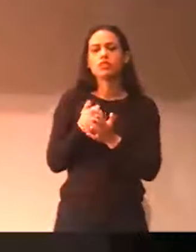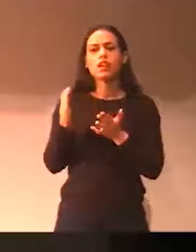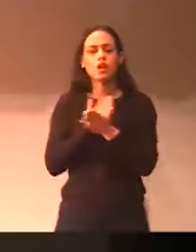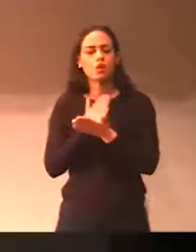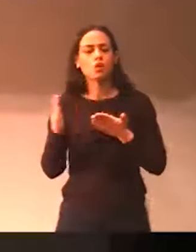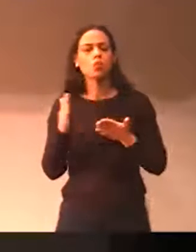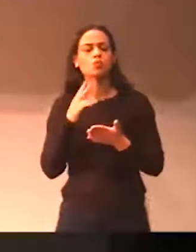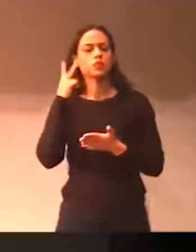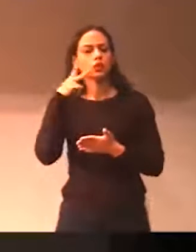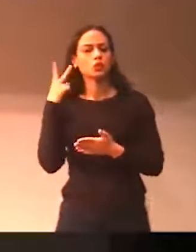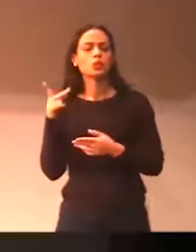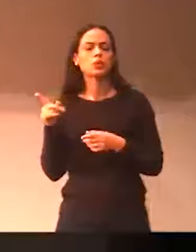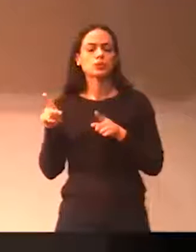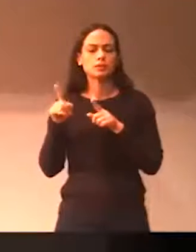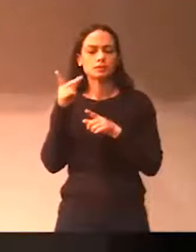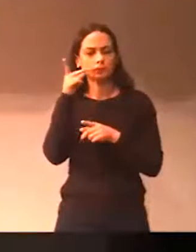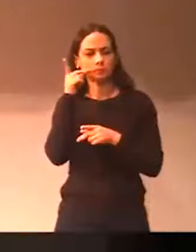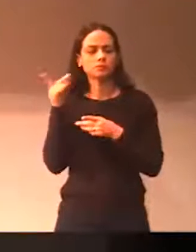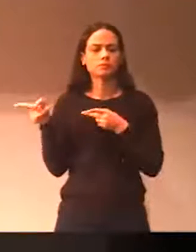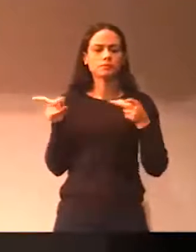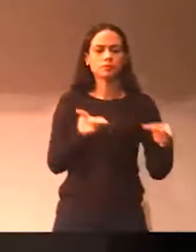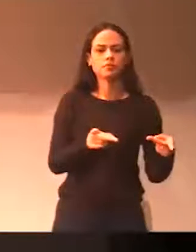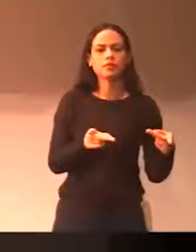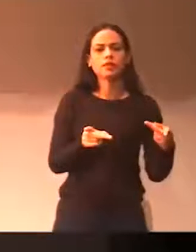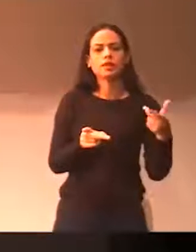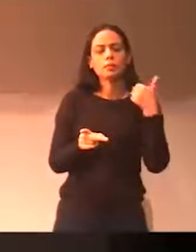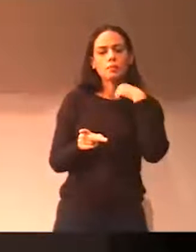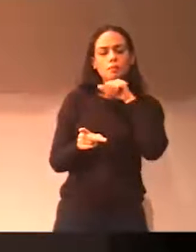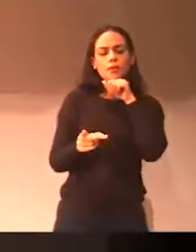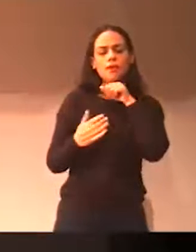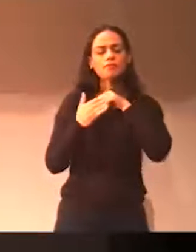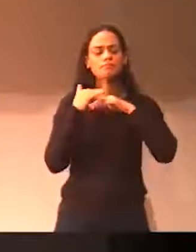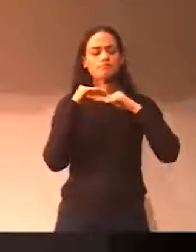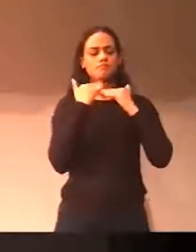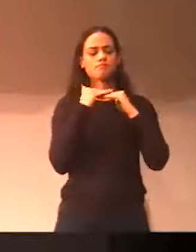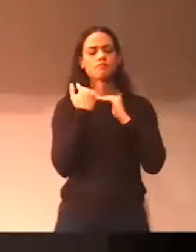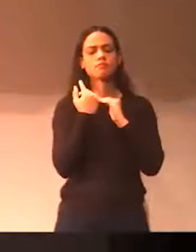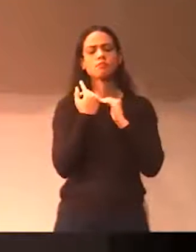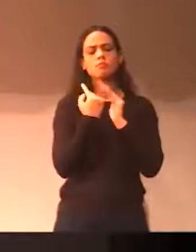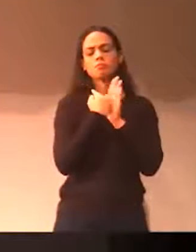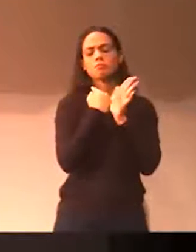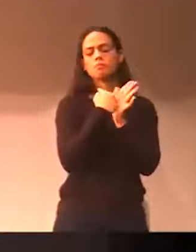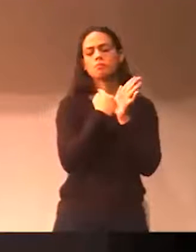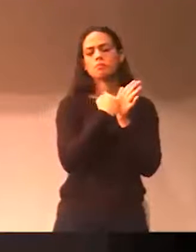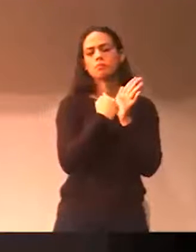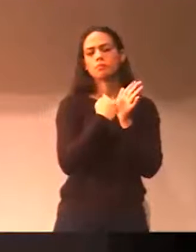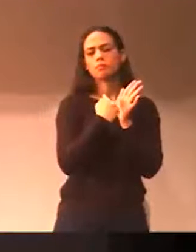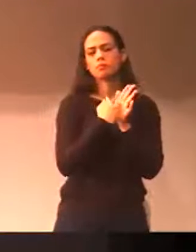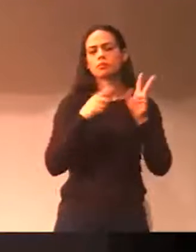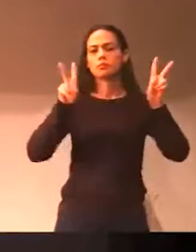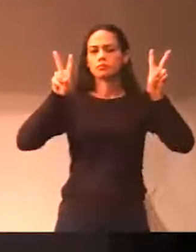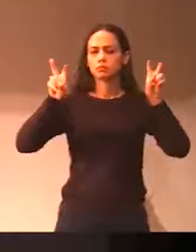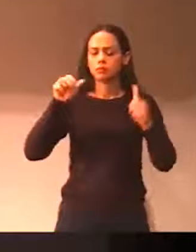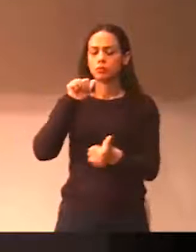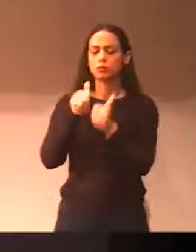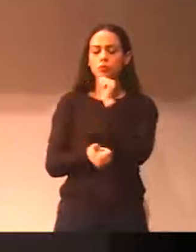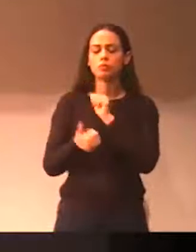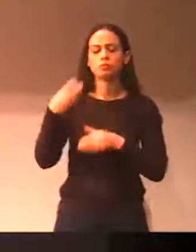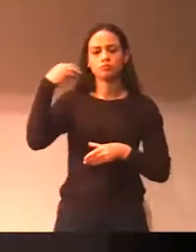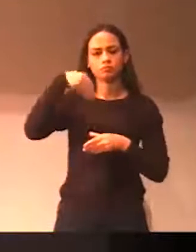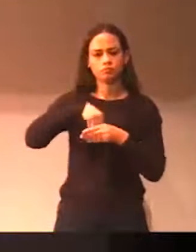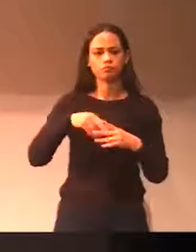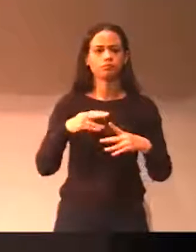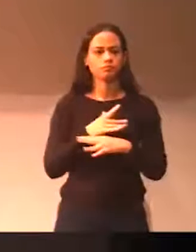na reunião, algumas mães, alguns esportistas nos procuraram, porque eles têm uma preocupação muito grande com a questão do esporte na cidade.